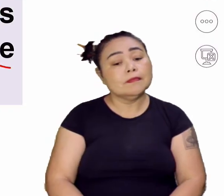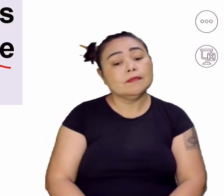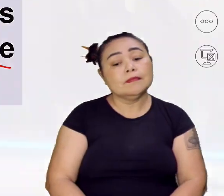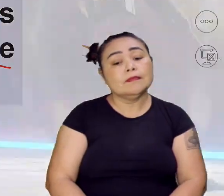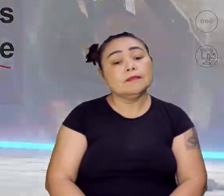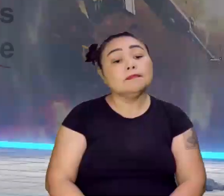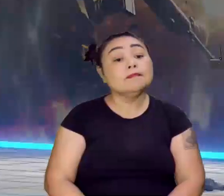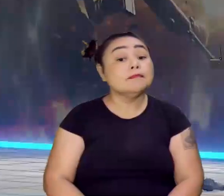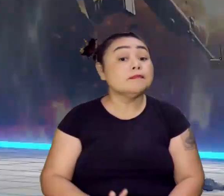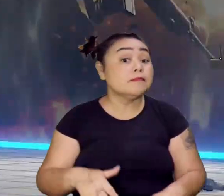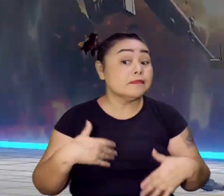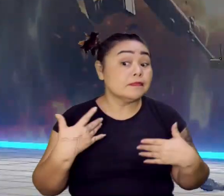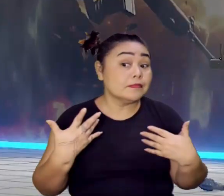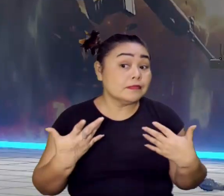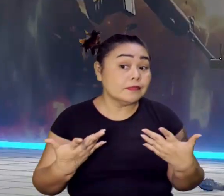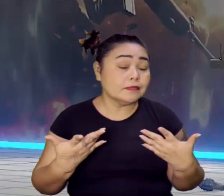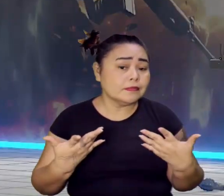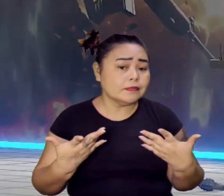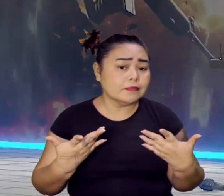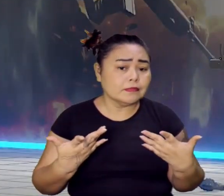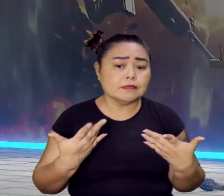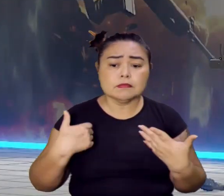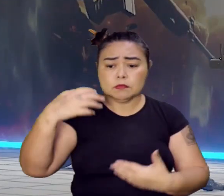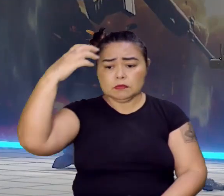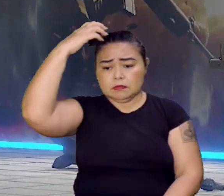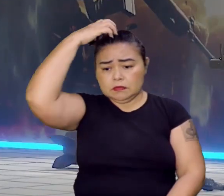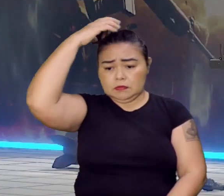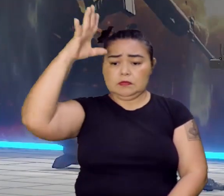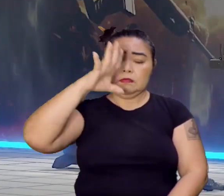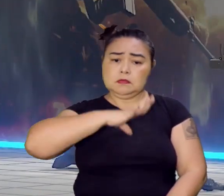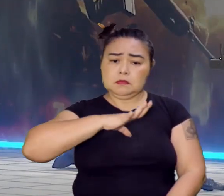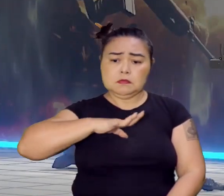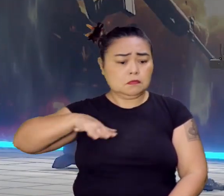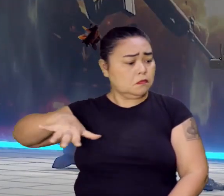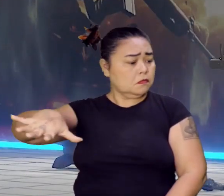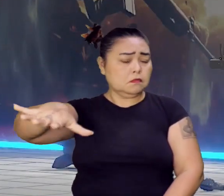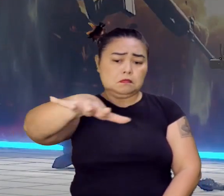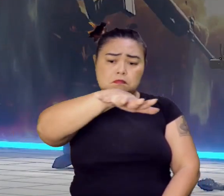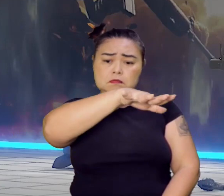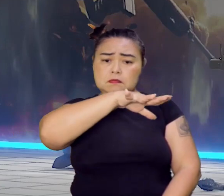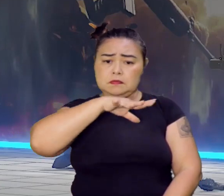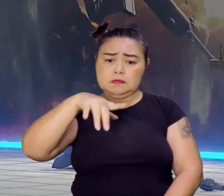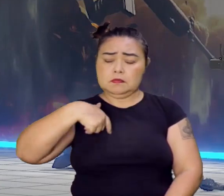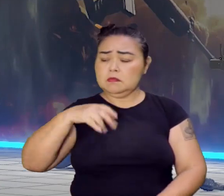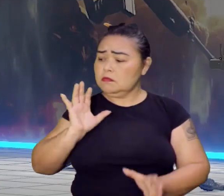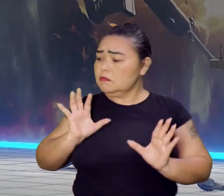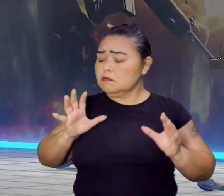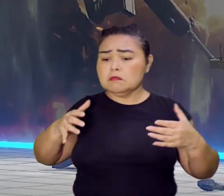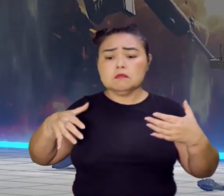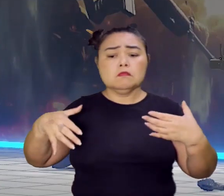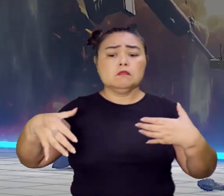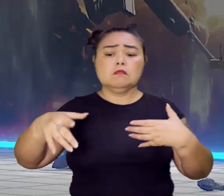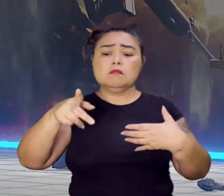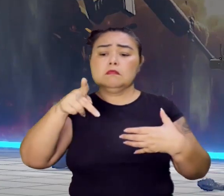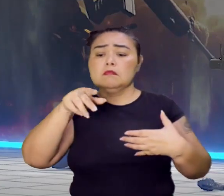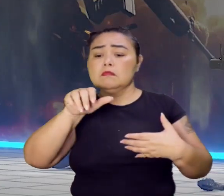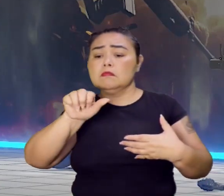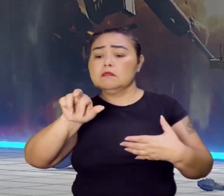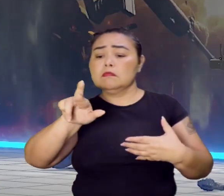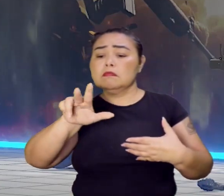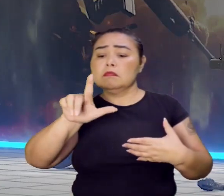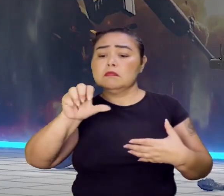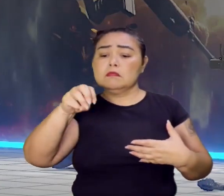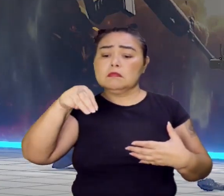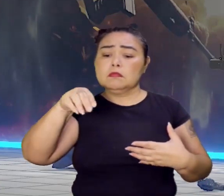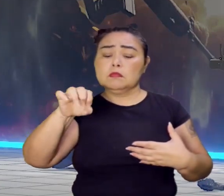Então, as cortes portuguesas, porque Portugal ali existia uma corte ali, um parlamento que governava,